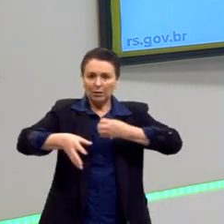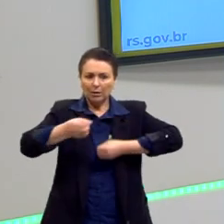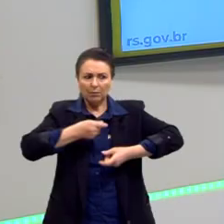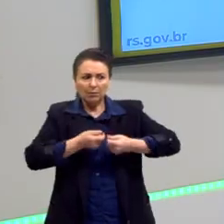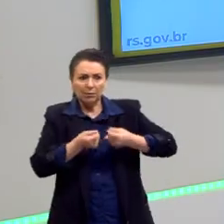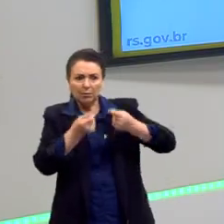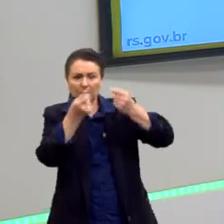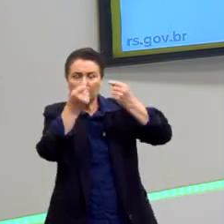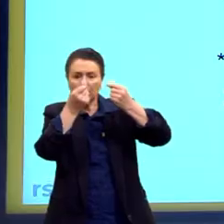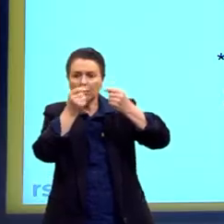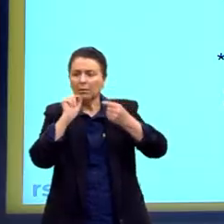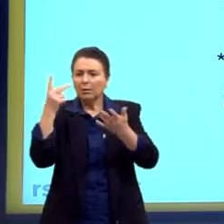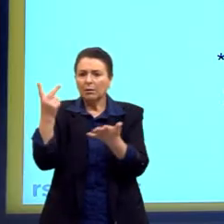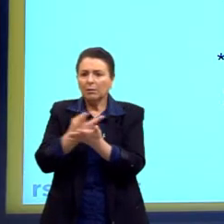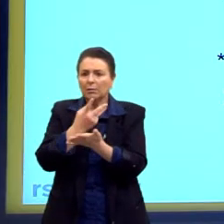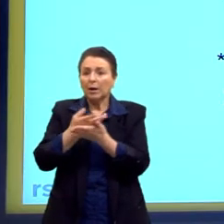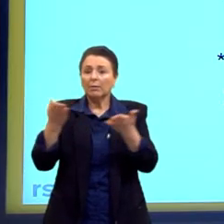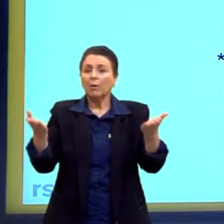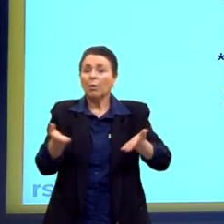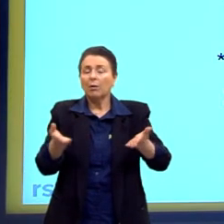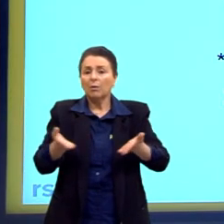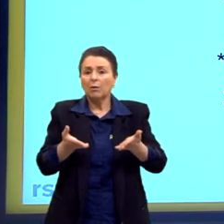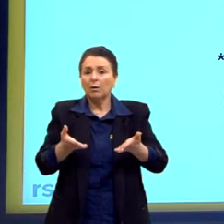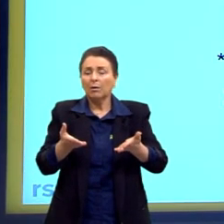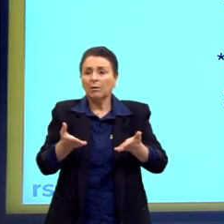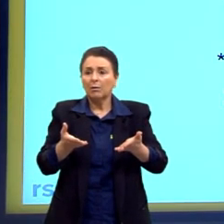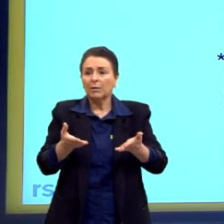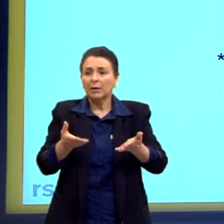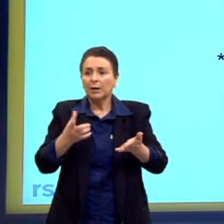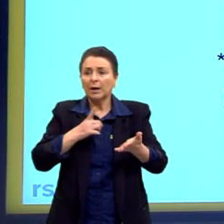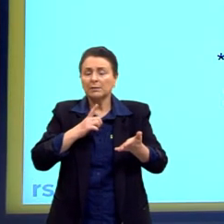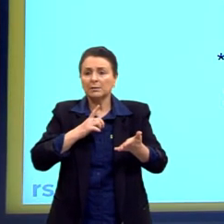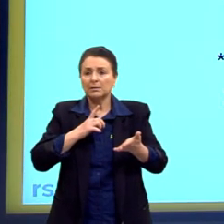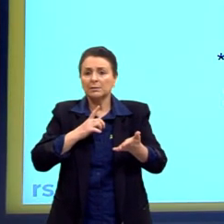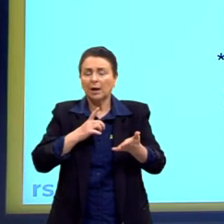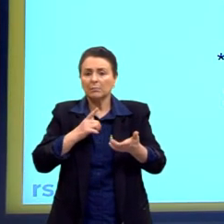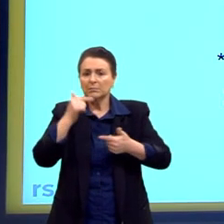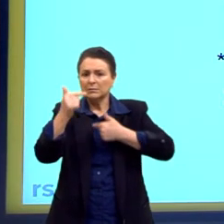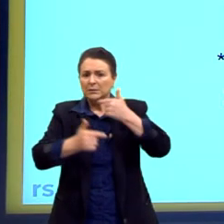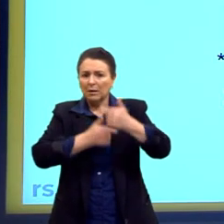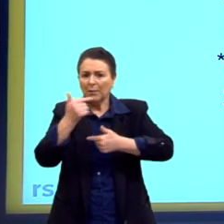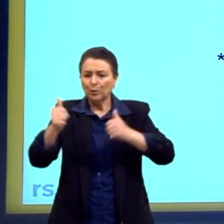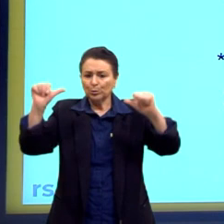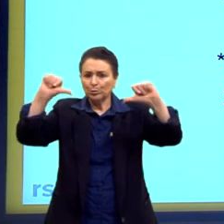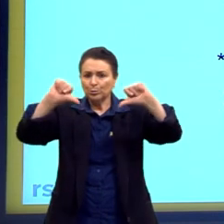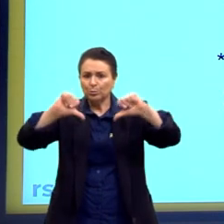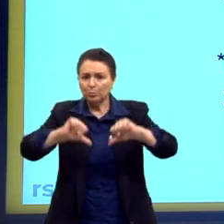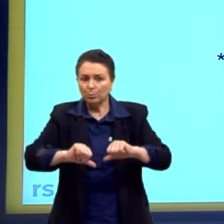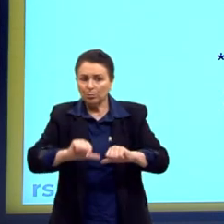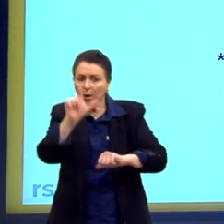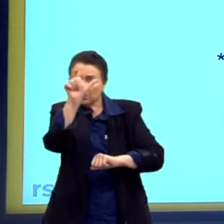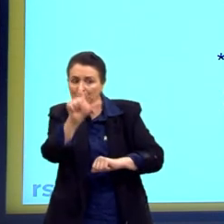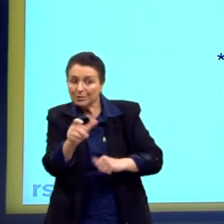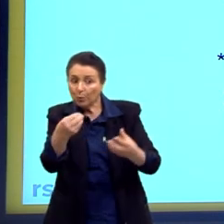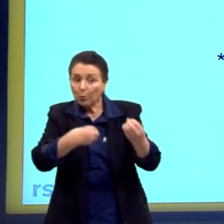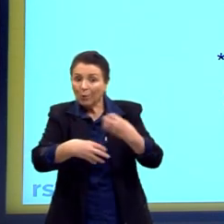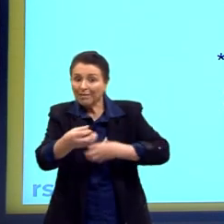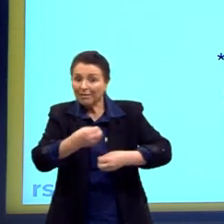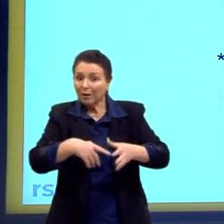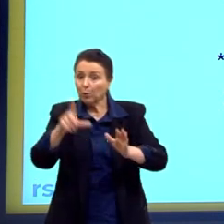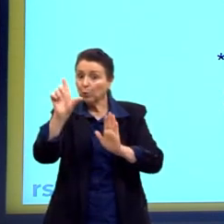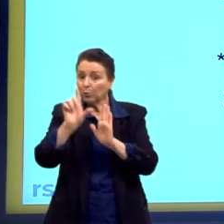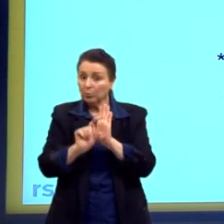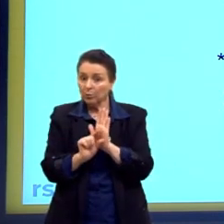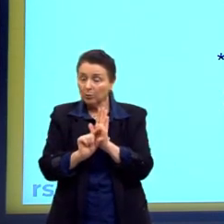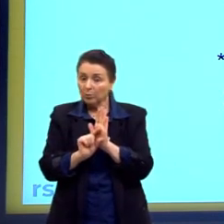acontecer? Porque nós passamos num momento em que, com essa precarização do trabalho, as pessoas estão acumulando menos. Então, é possível que